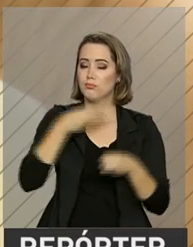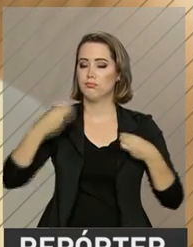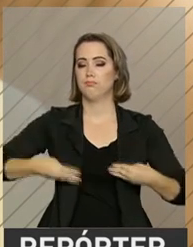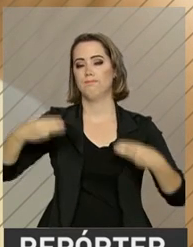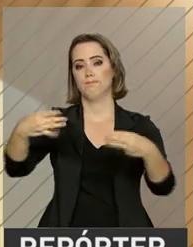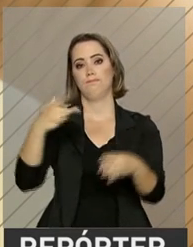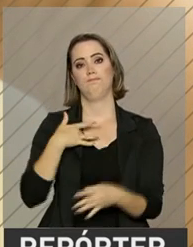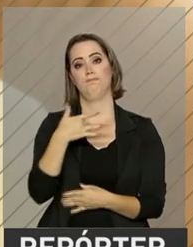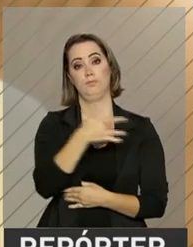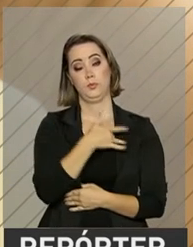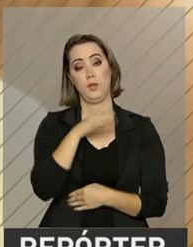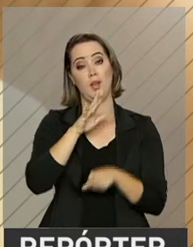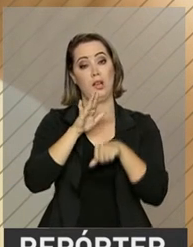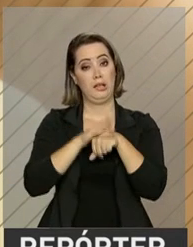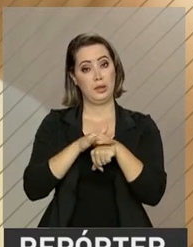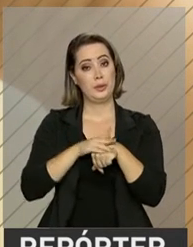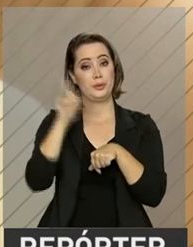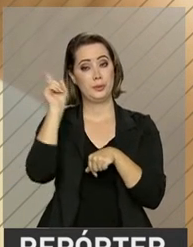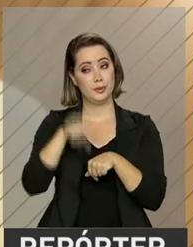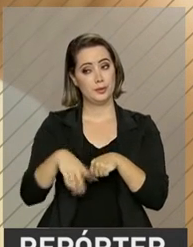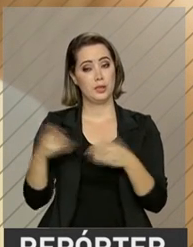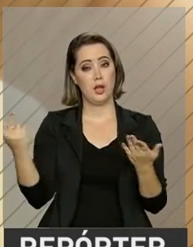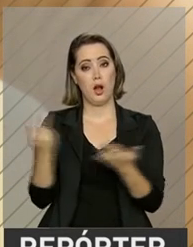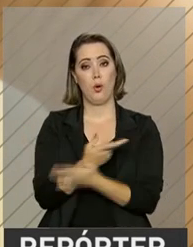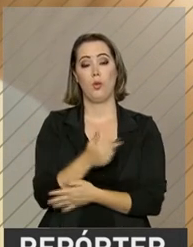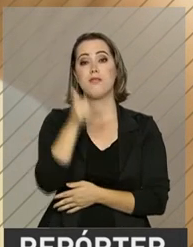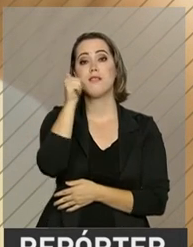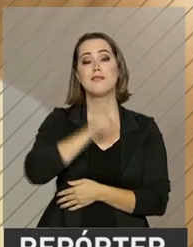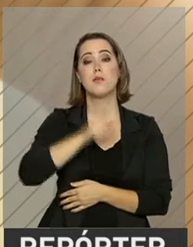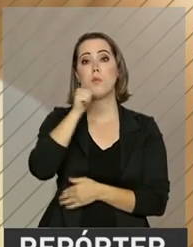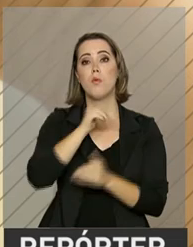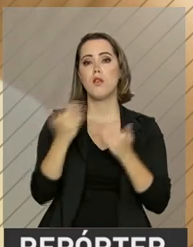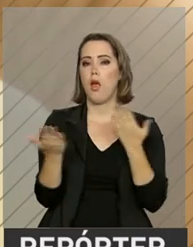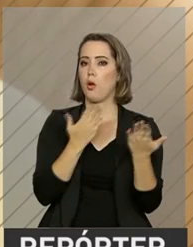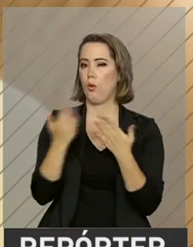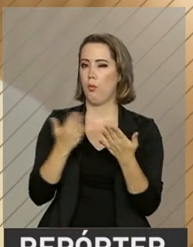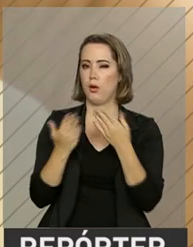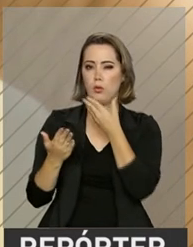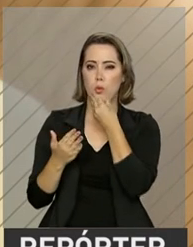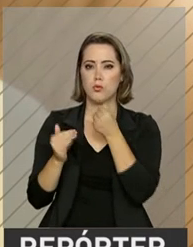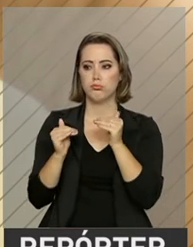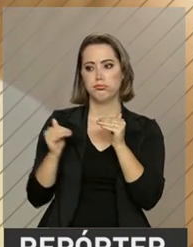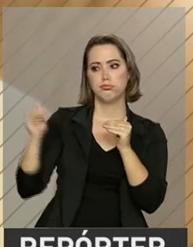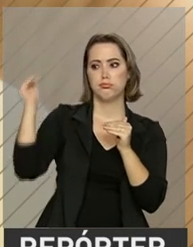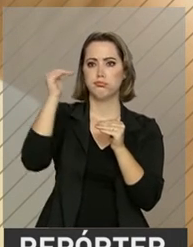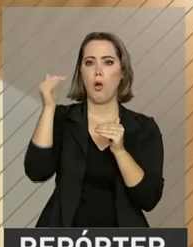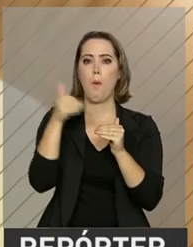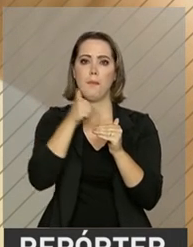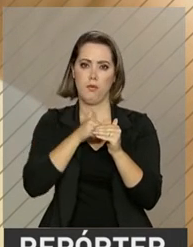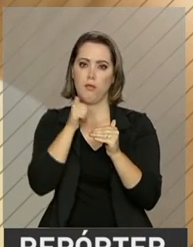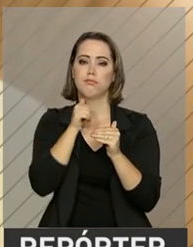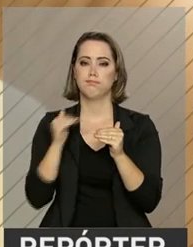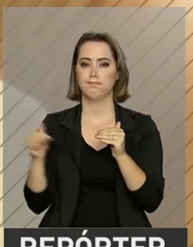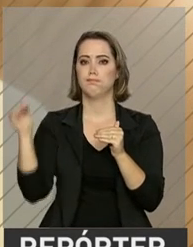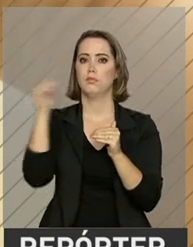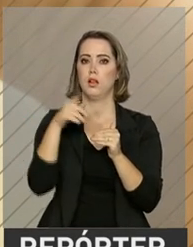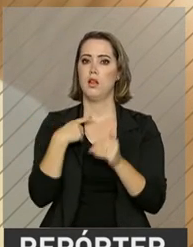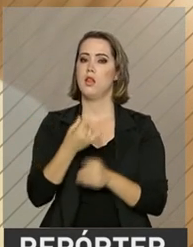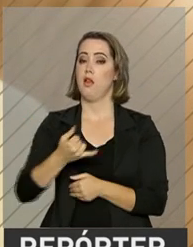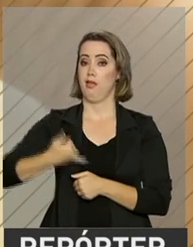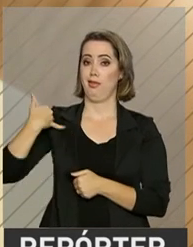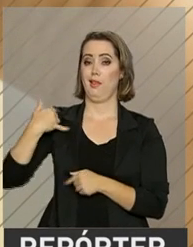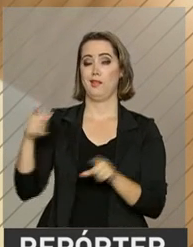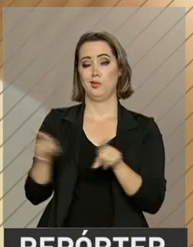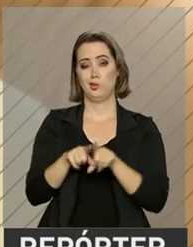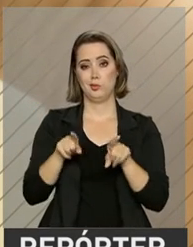da Saúde. A doença é mais frequente nas mulheres que nos homens e se torna mais comum com o avanço da idade.